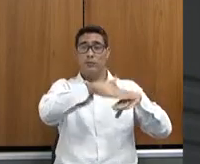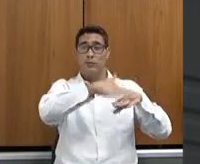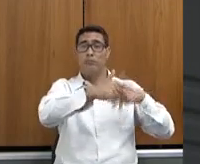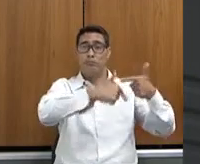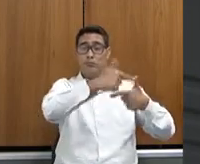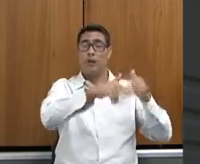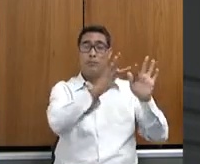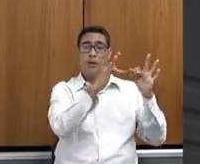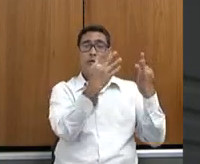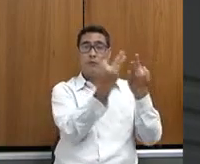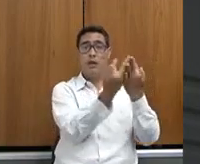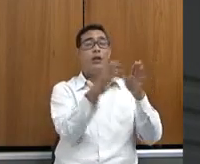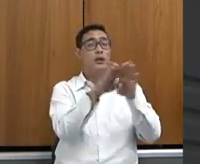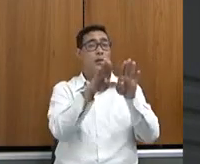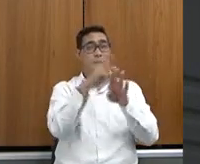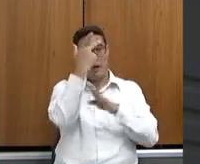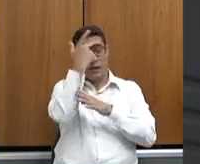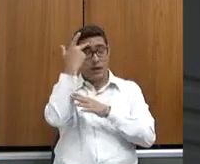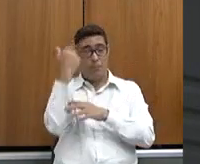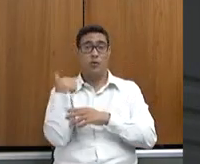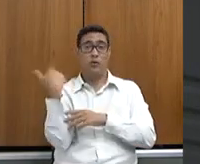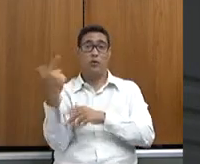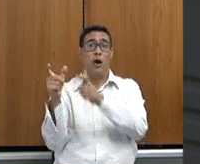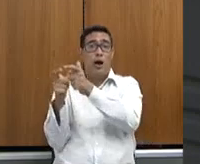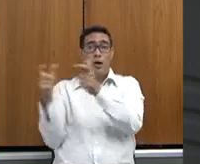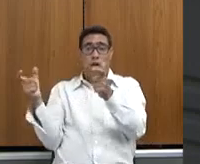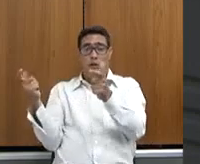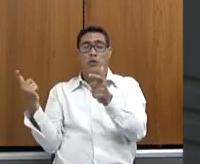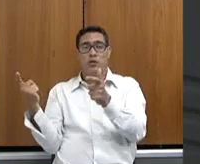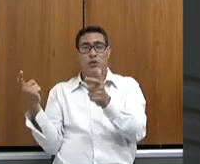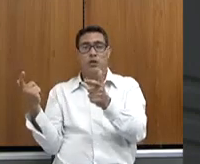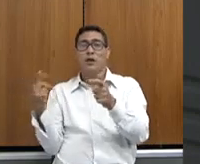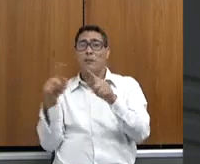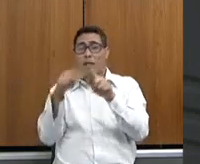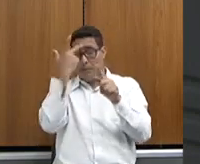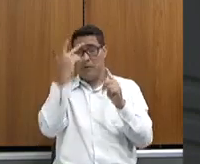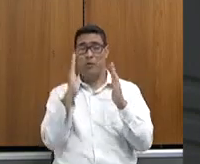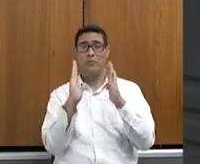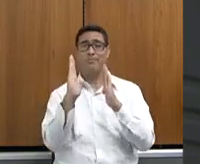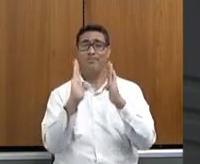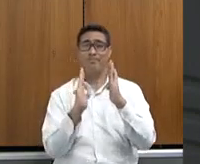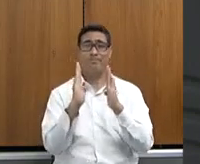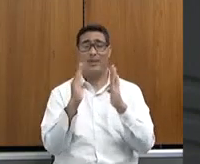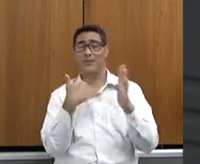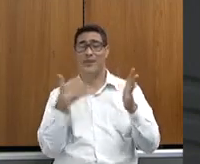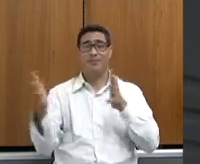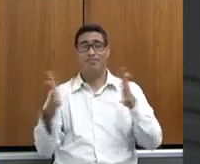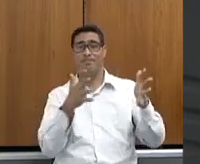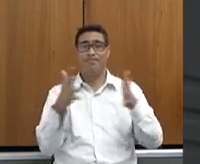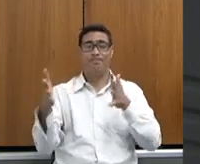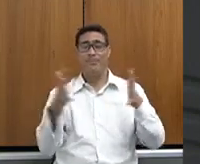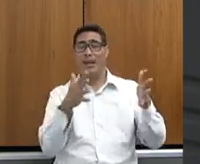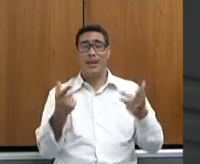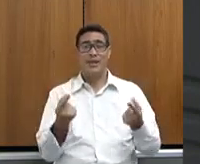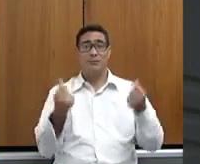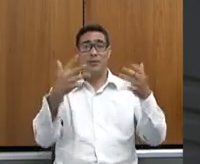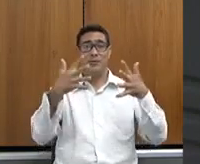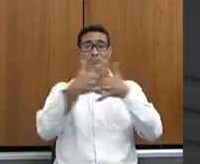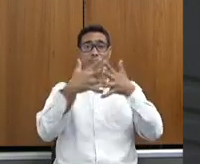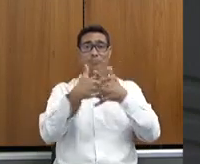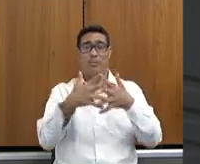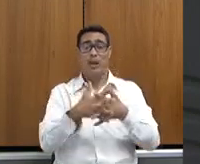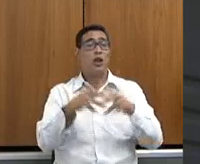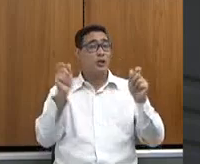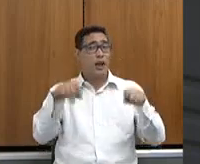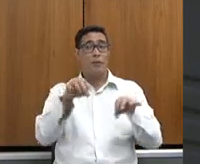grandes que têm escala. Aquele que fica no meio ali, ele fica à mercê aí desse jogo de preço e quando você não tem como planejar